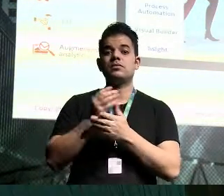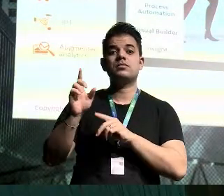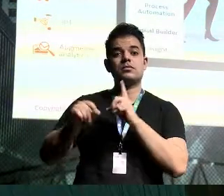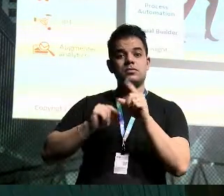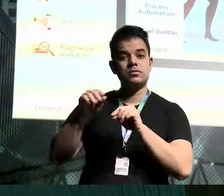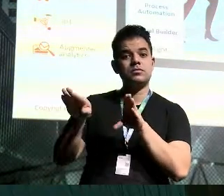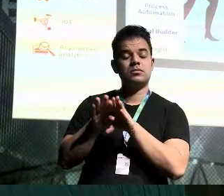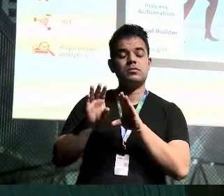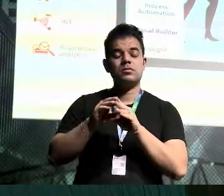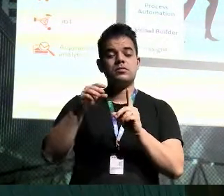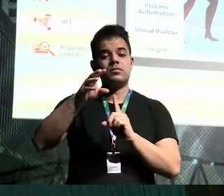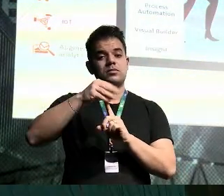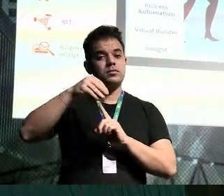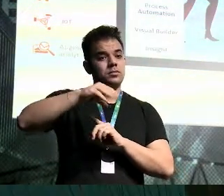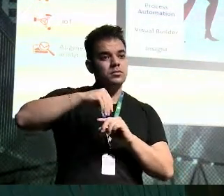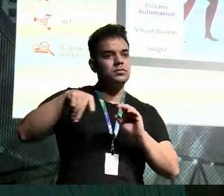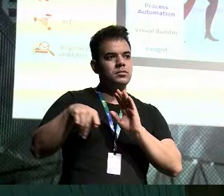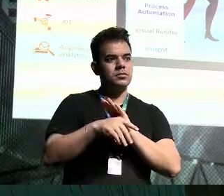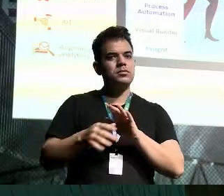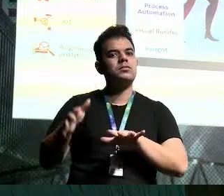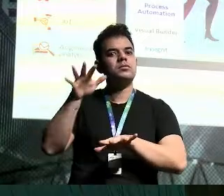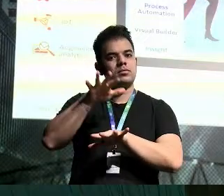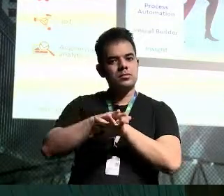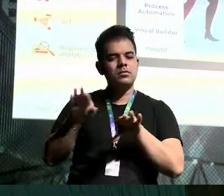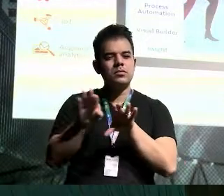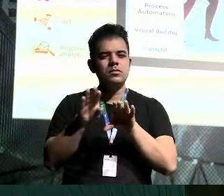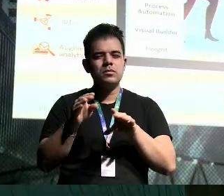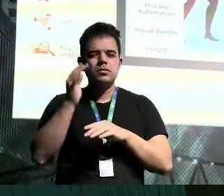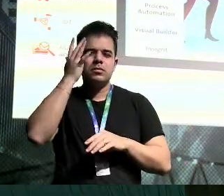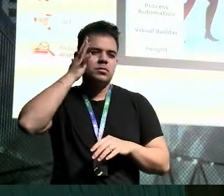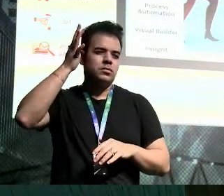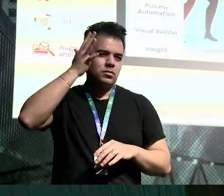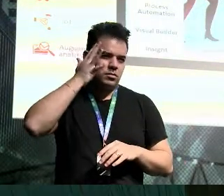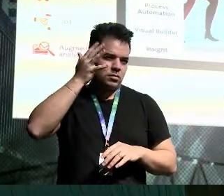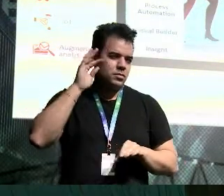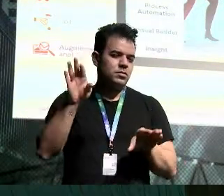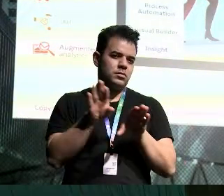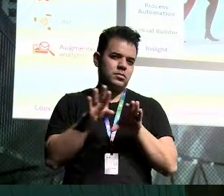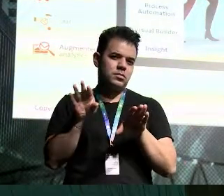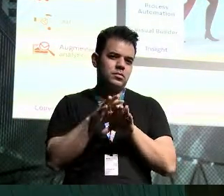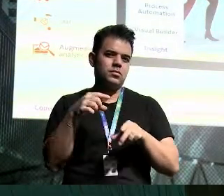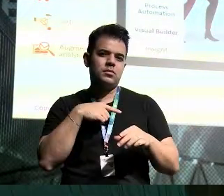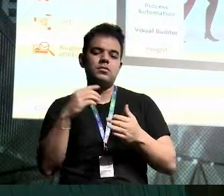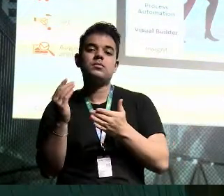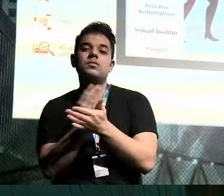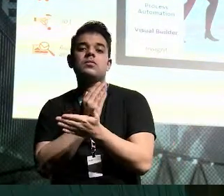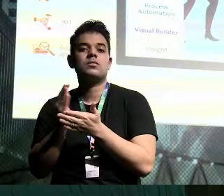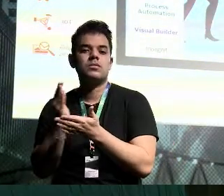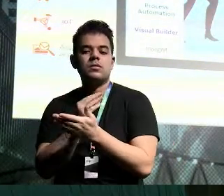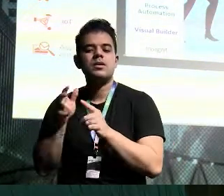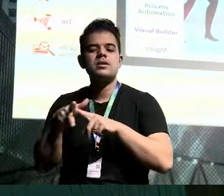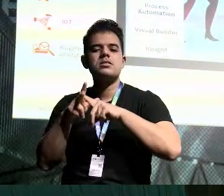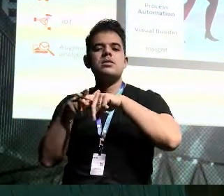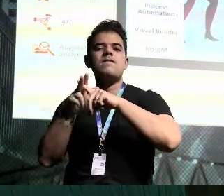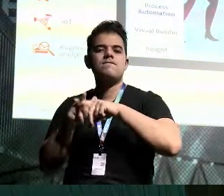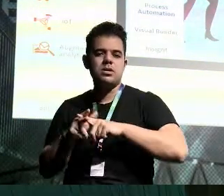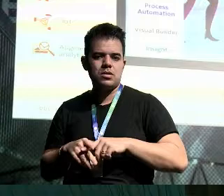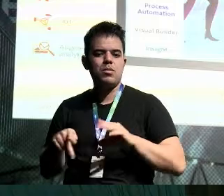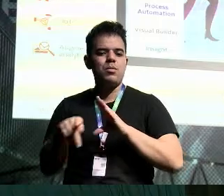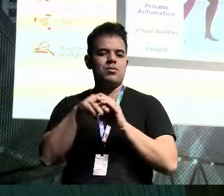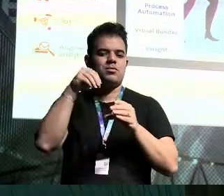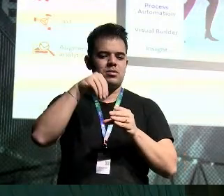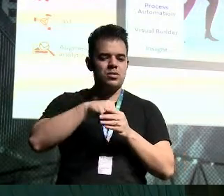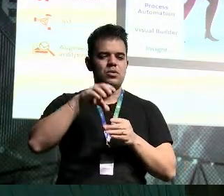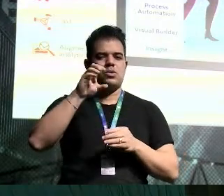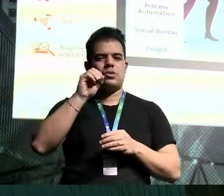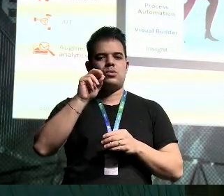aplicação integrada, processos, Visual Builder, Insight Sales, que são aquilo que, são algumas serviços que a Oracle tem, inclusive,